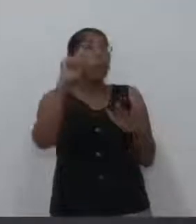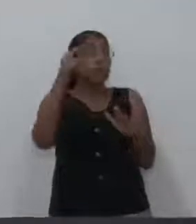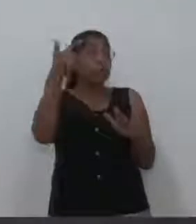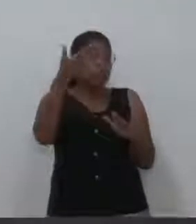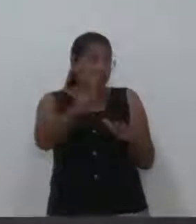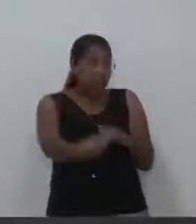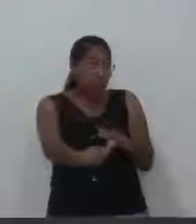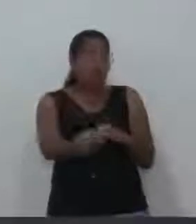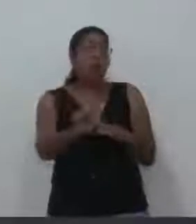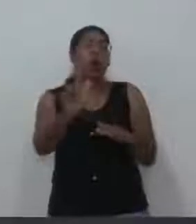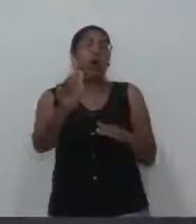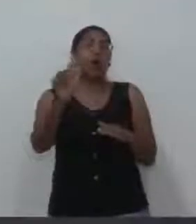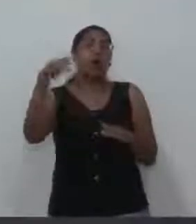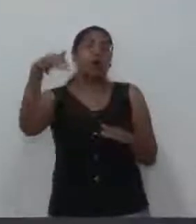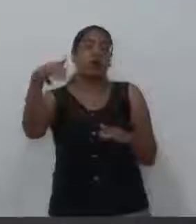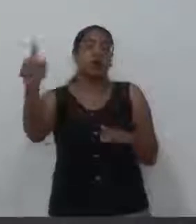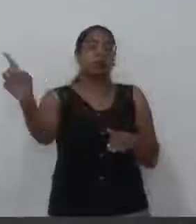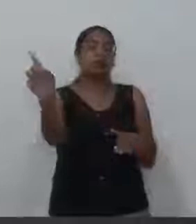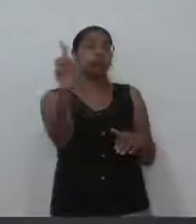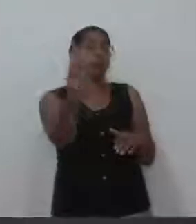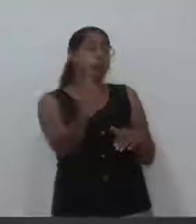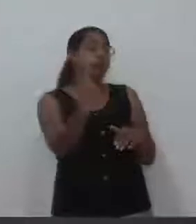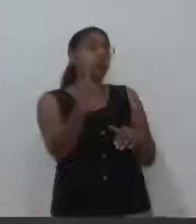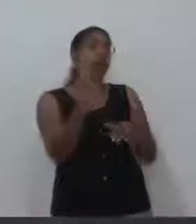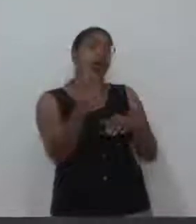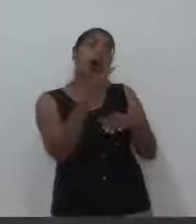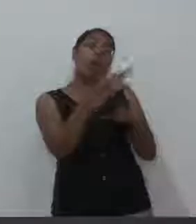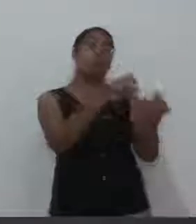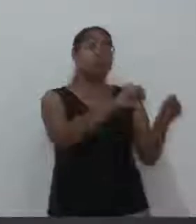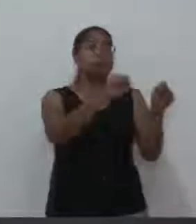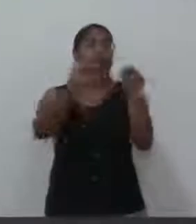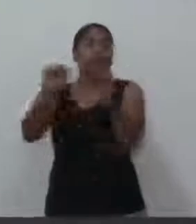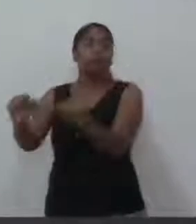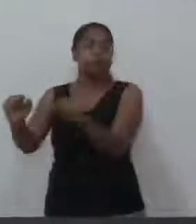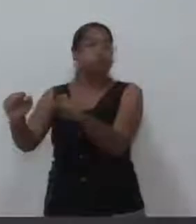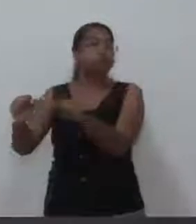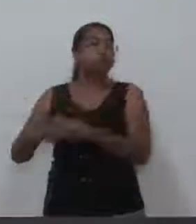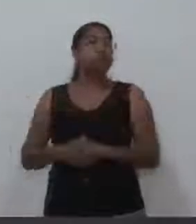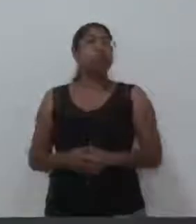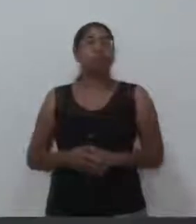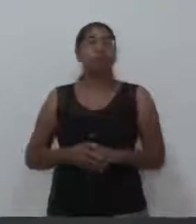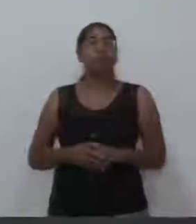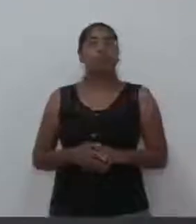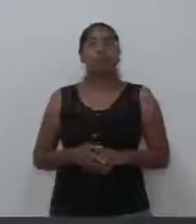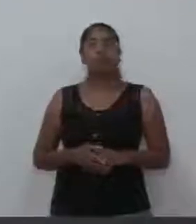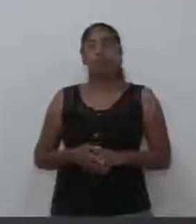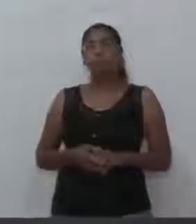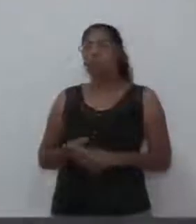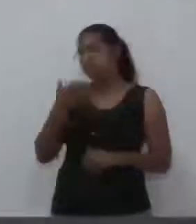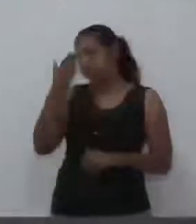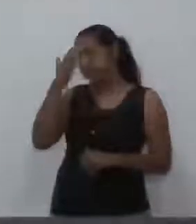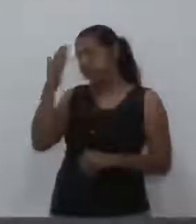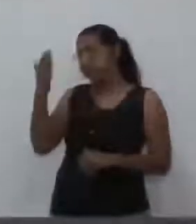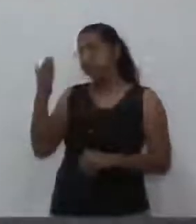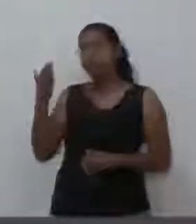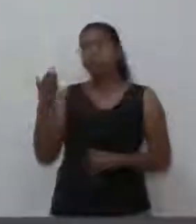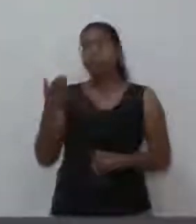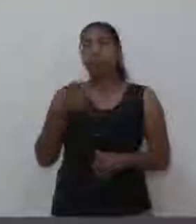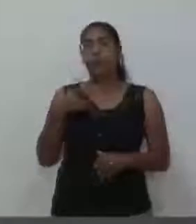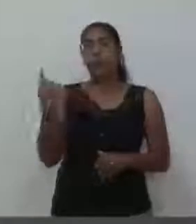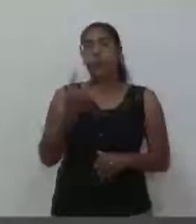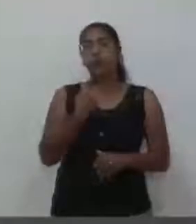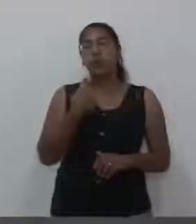a gente vai deixar um guarda para que ele realmente não interfira no processo legislativo. Ok, senhor presidente. Qual a palavra, vereador? Nós conhecemos a